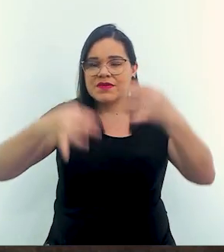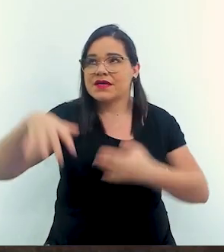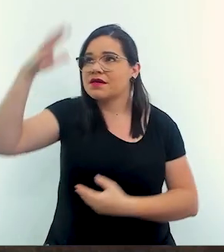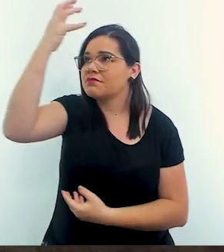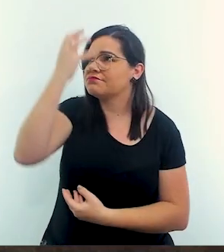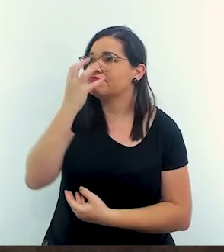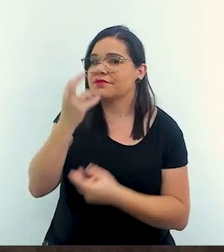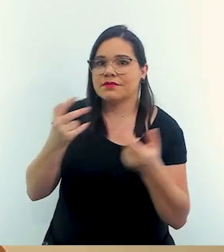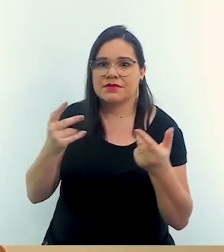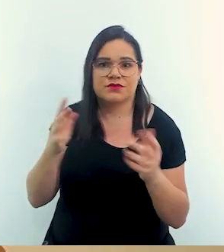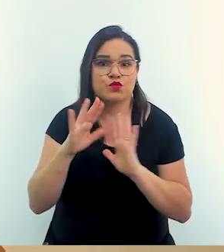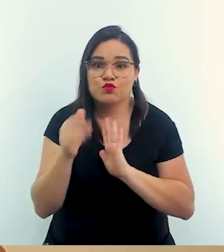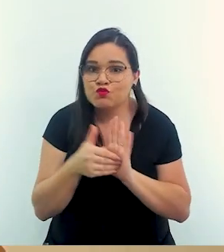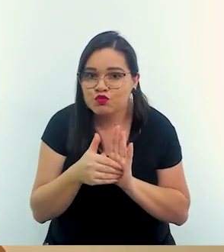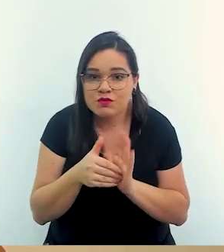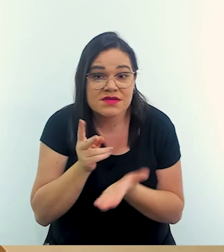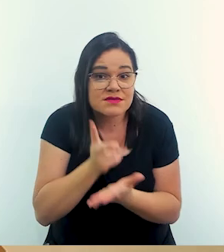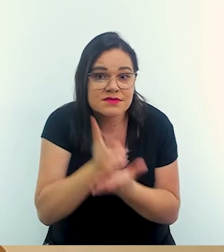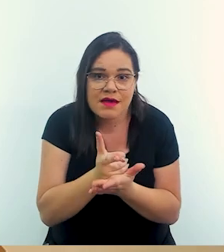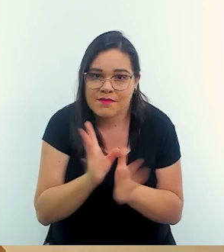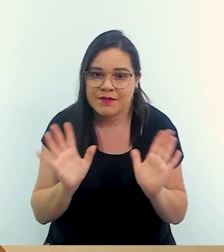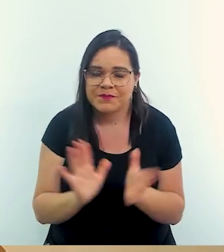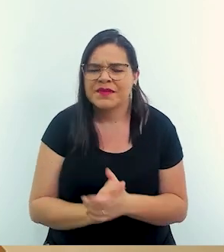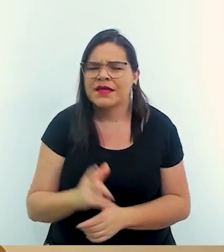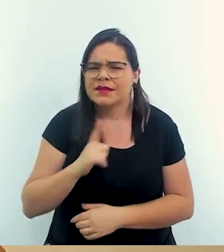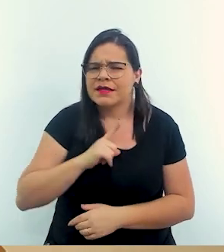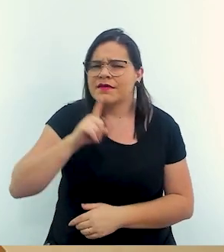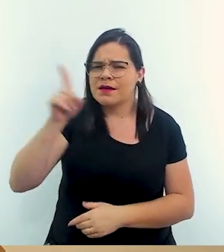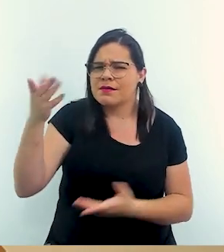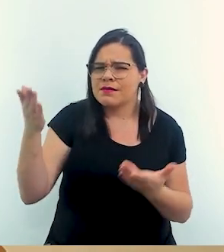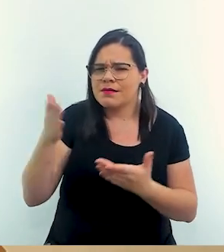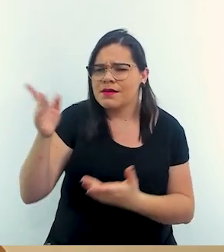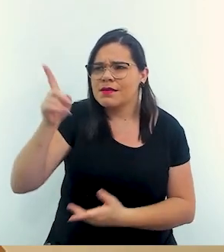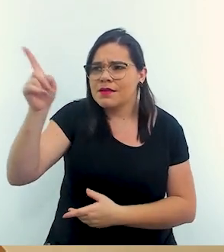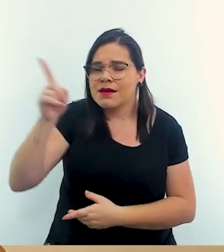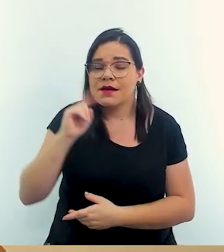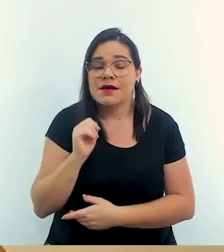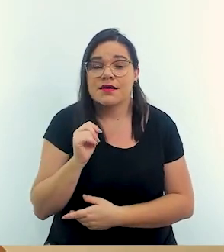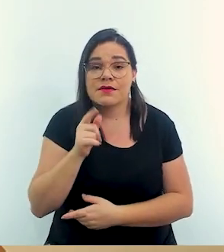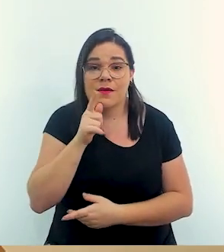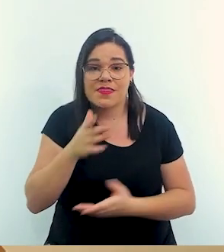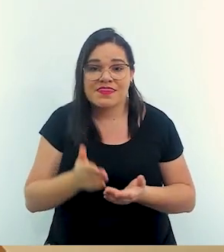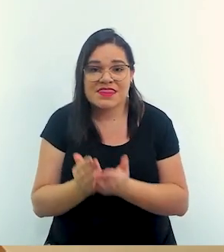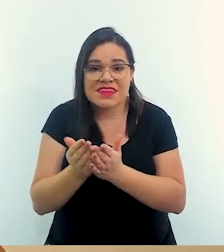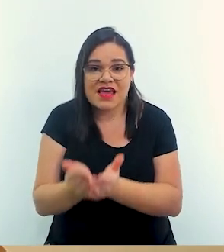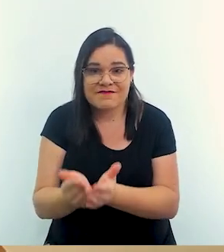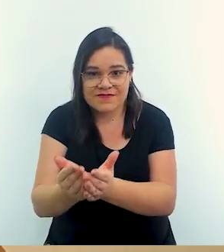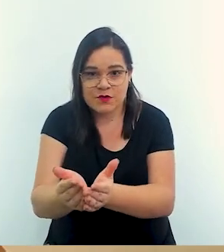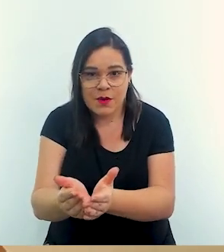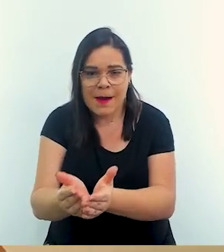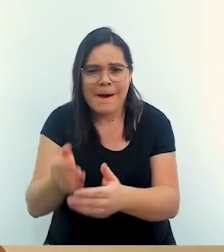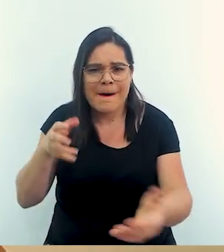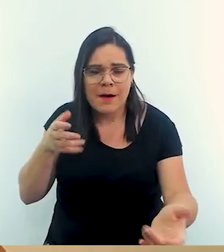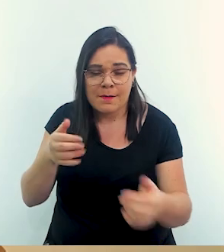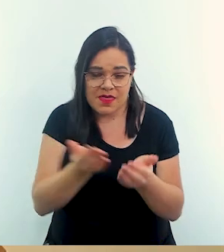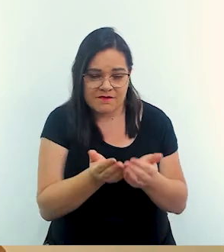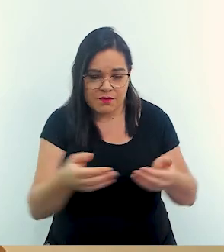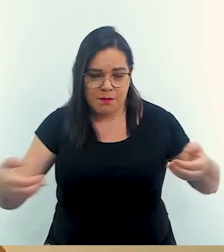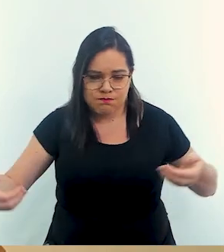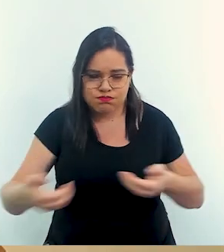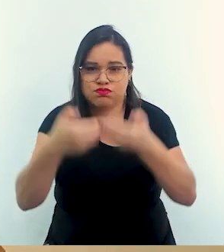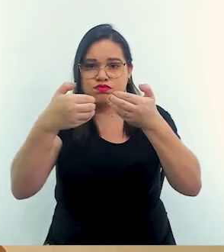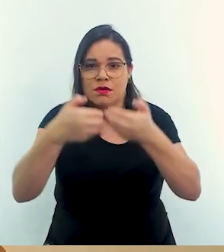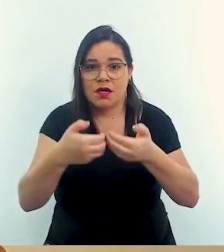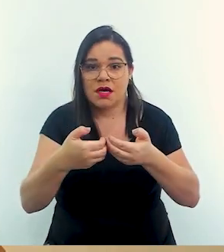gente teve um evento recente no Japão se eu não me engano onde uma aeronave colidiu com outra pegou fogo e nenhuma pessoa morreu porque